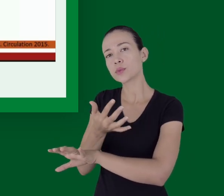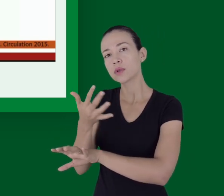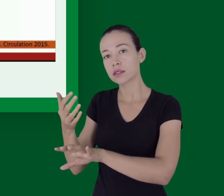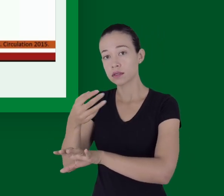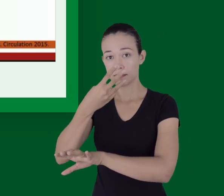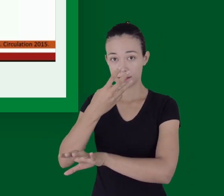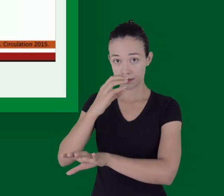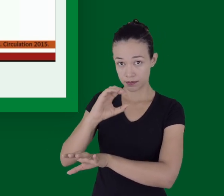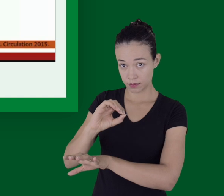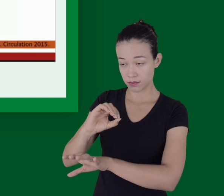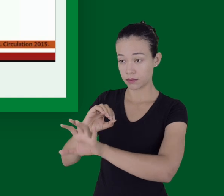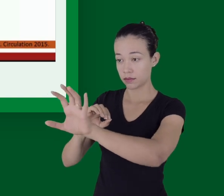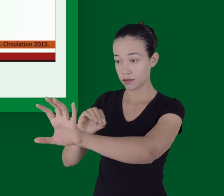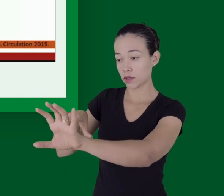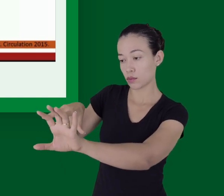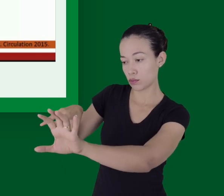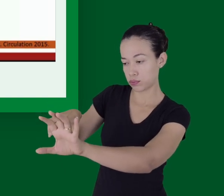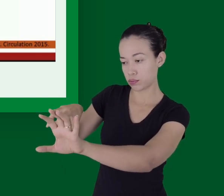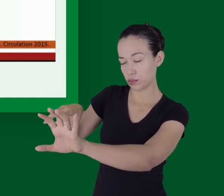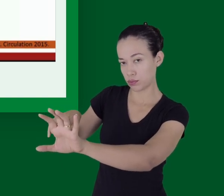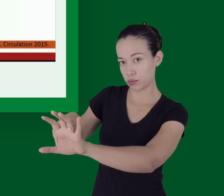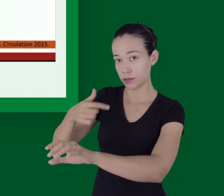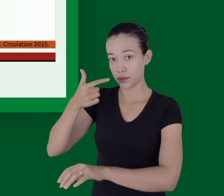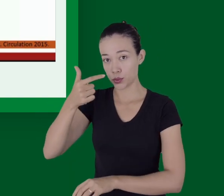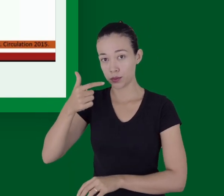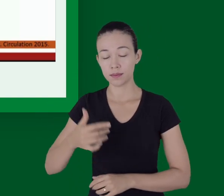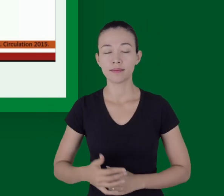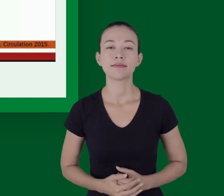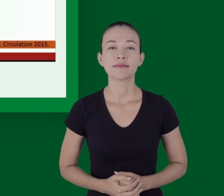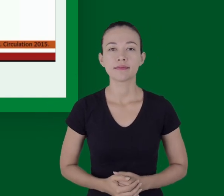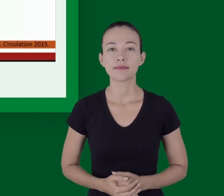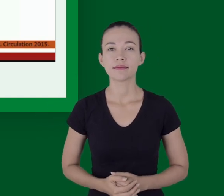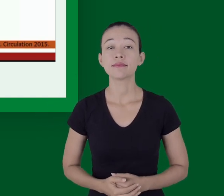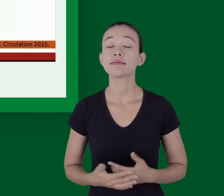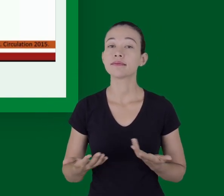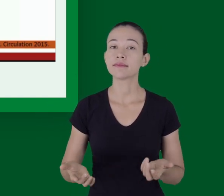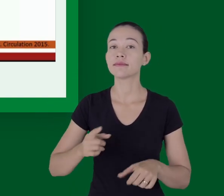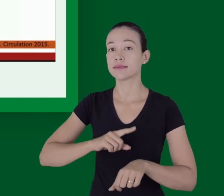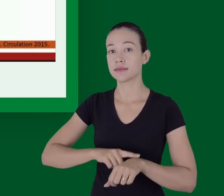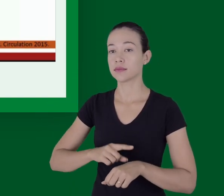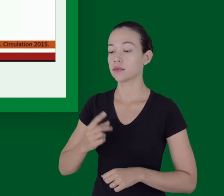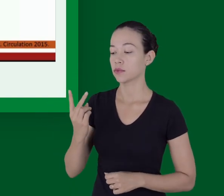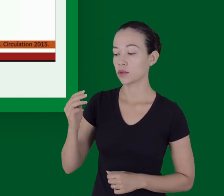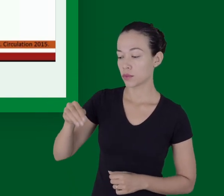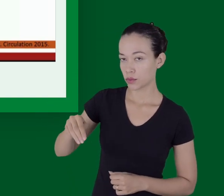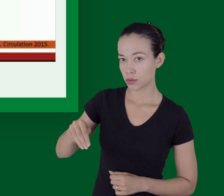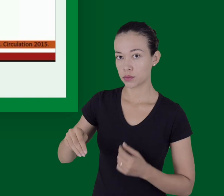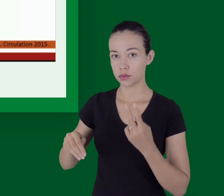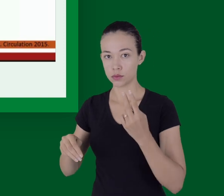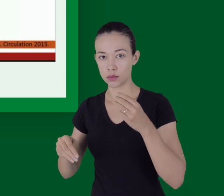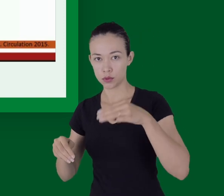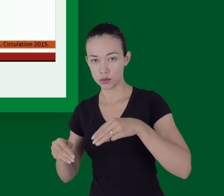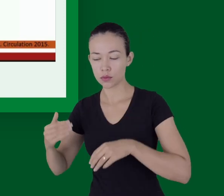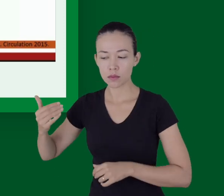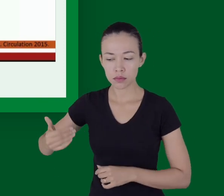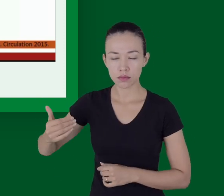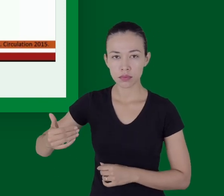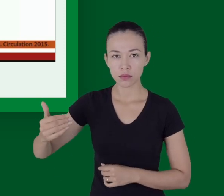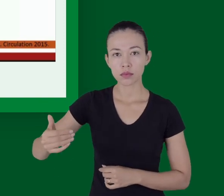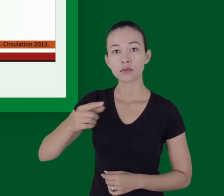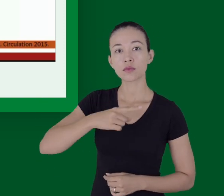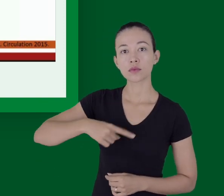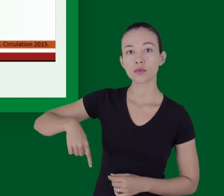as compressões na frequência de 30 compressões para duas ventilações, a cada dois minutos a gente